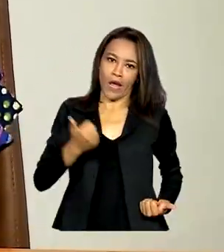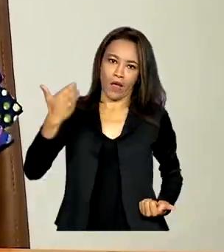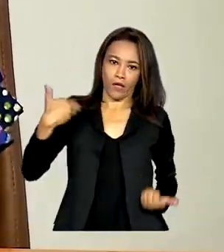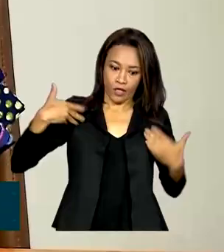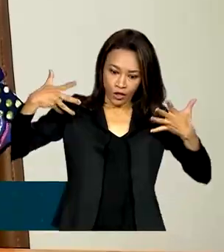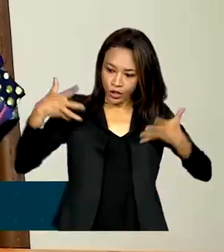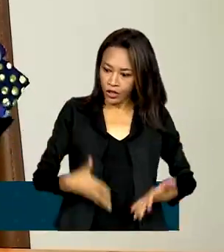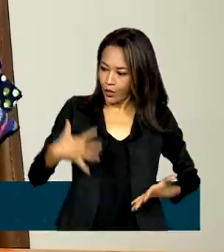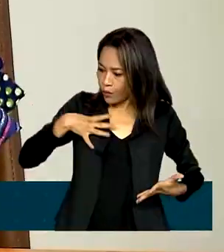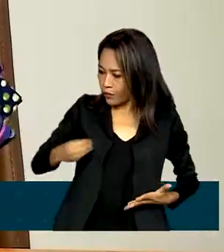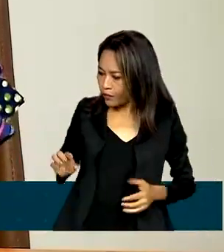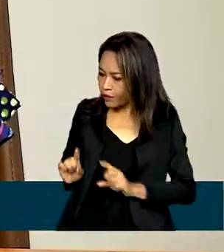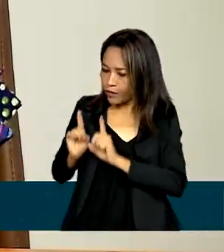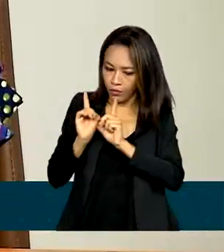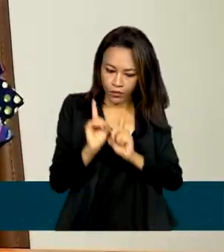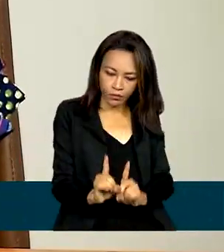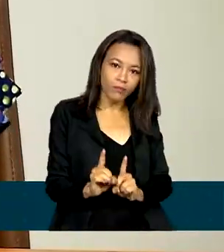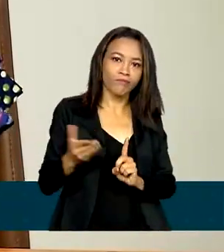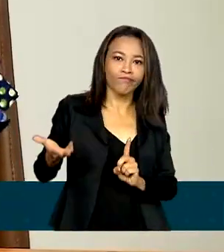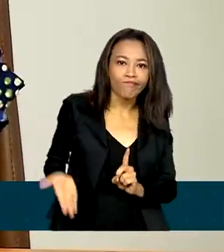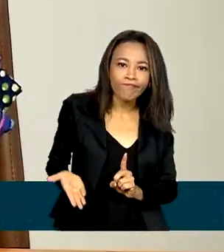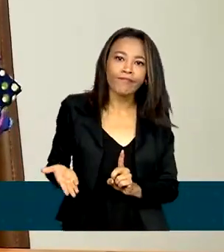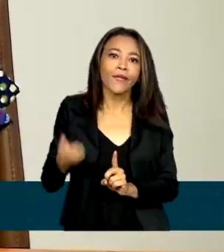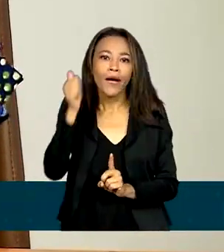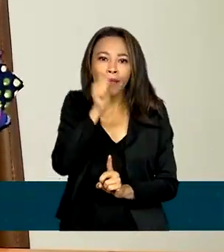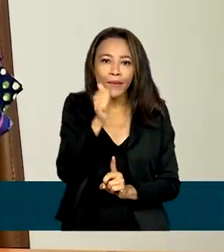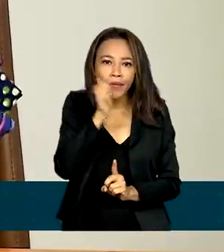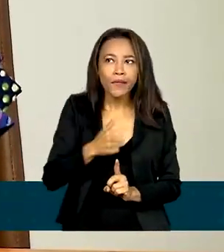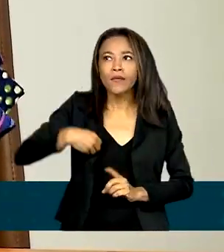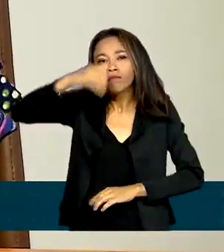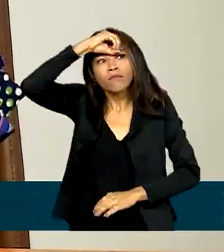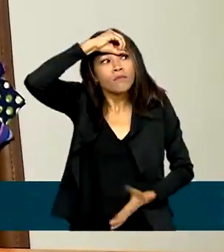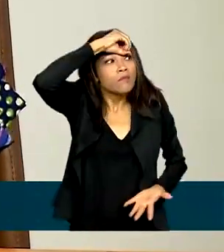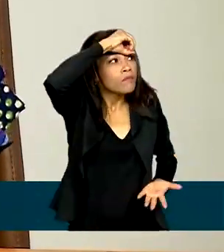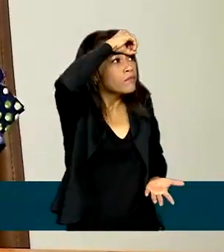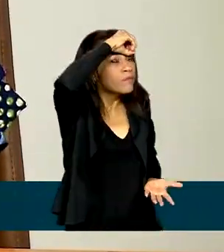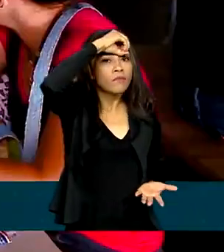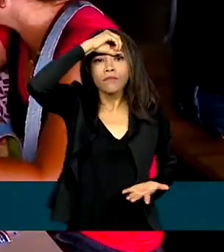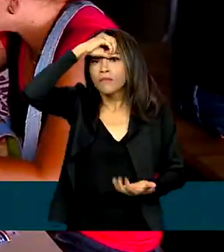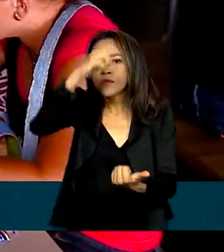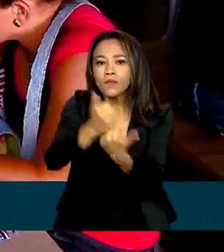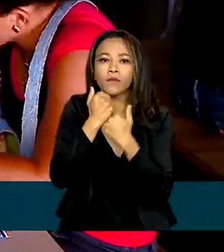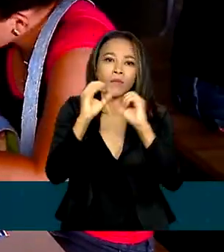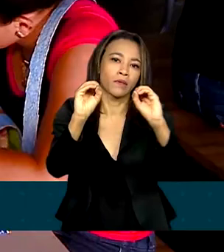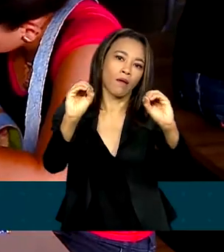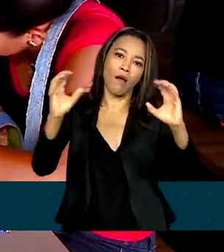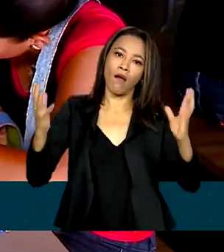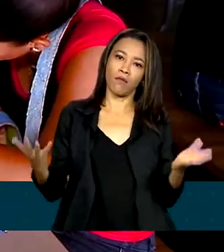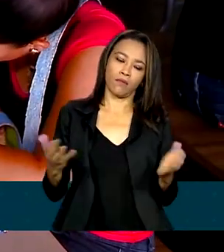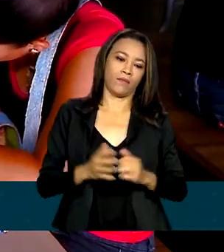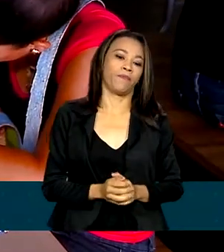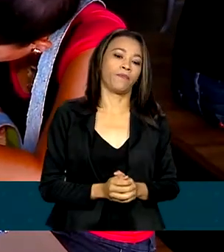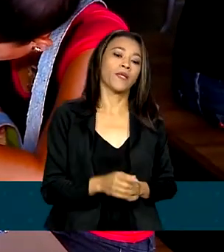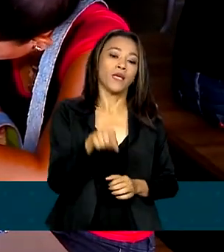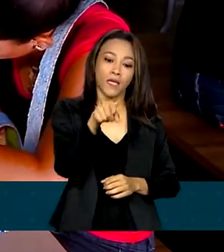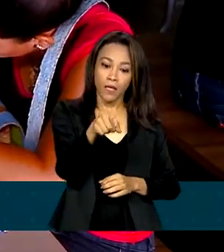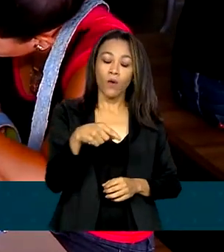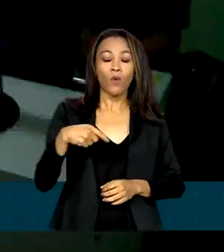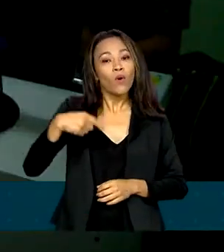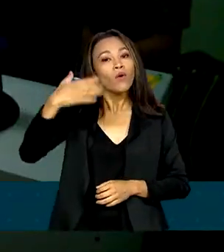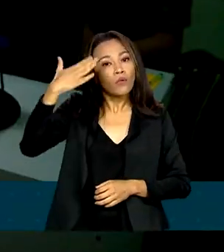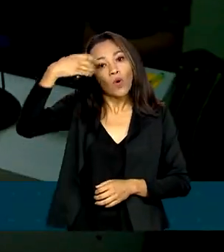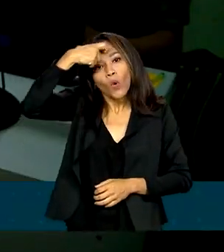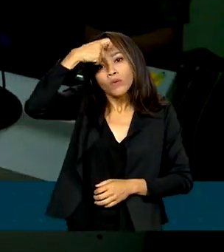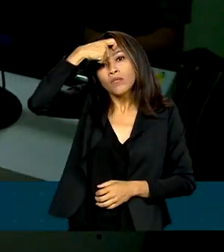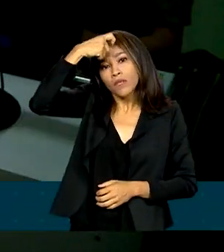chega com filho, que é uma mais solo, aquela que chega sem saber nada, sem apoio, sem nada. Ciente dessa realidade, o novo governo